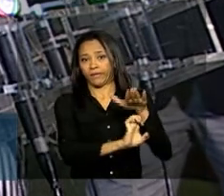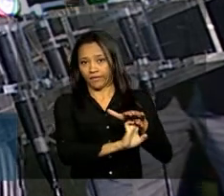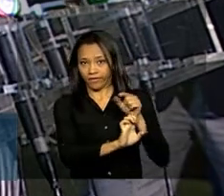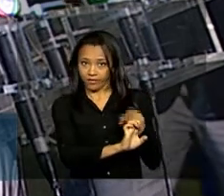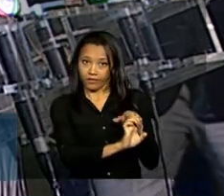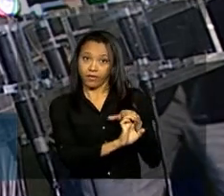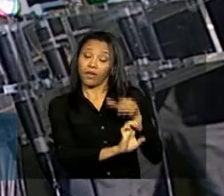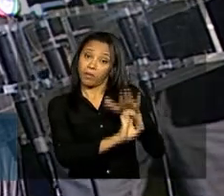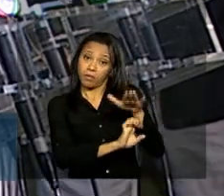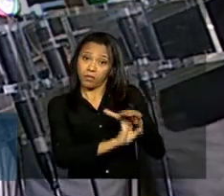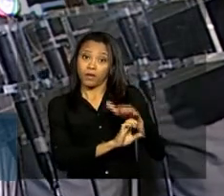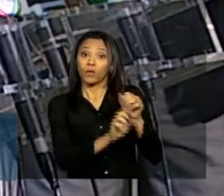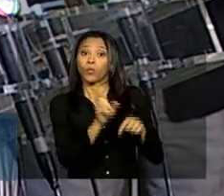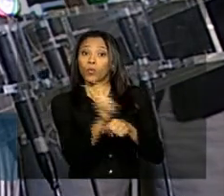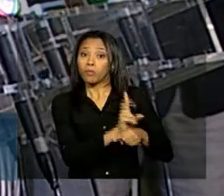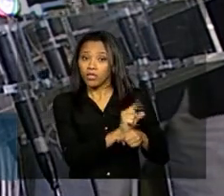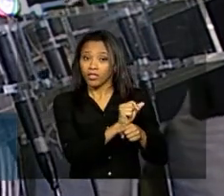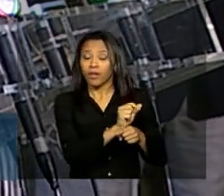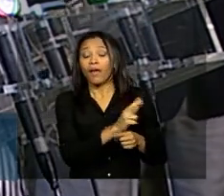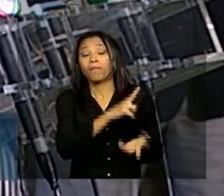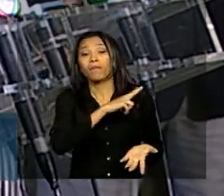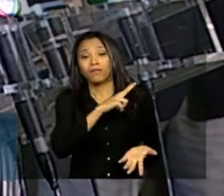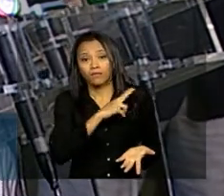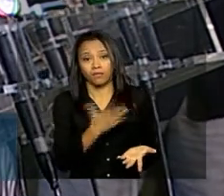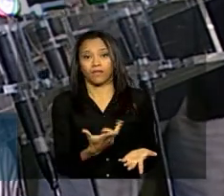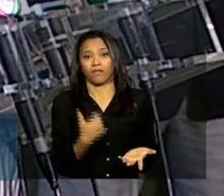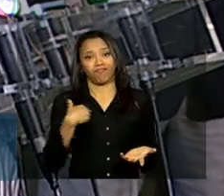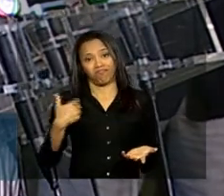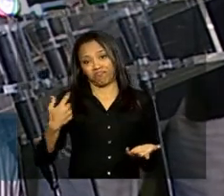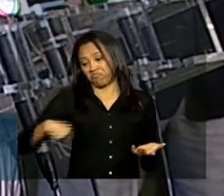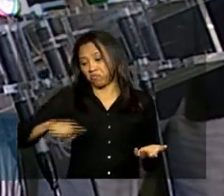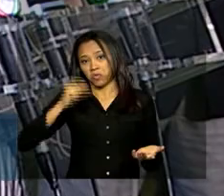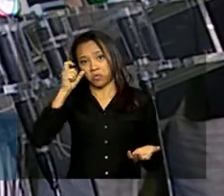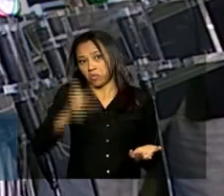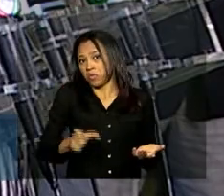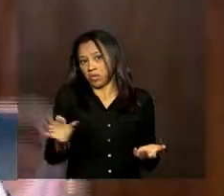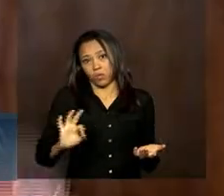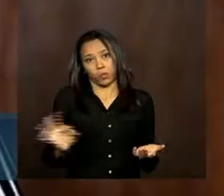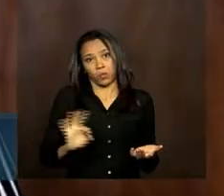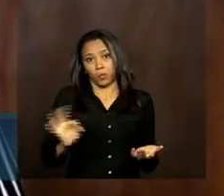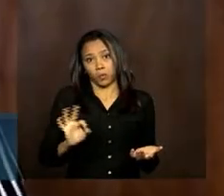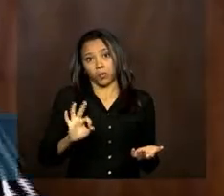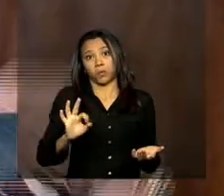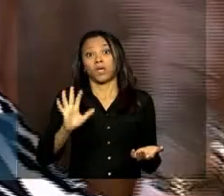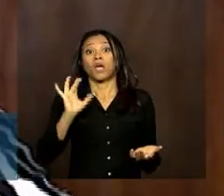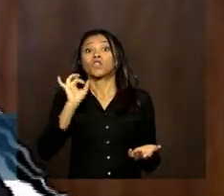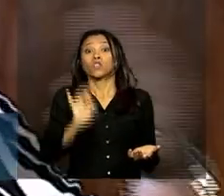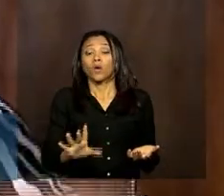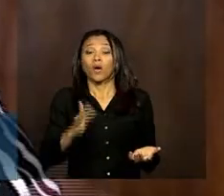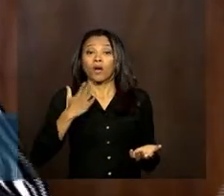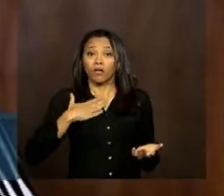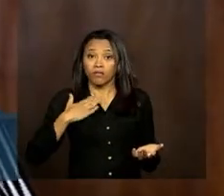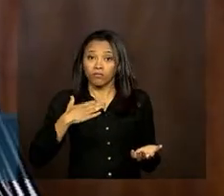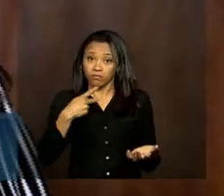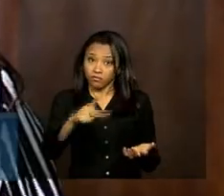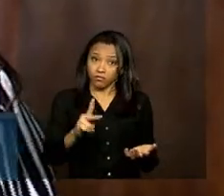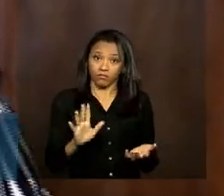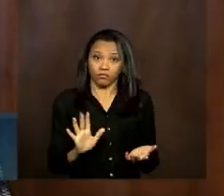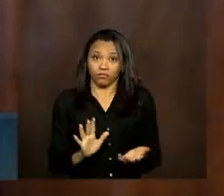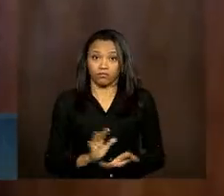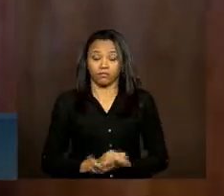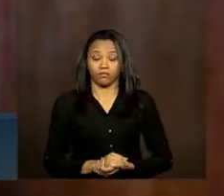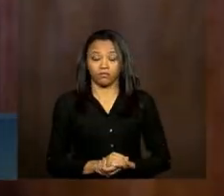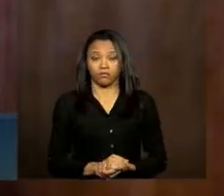um empréstimo pessoal particular e que não interessa a você nem a ninguém interessa a minha propriedade que vai estar ou não inadimplente